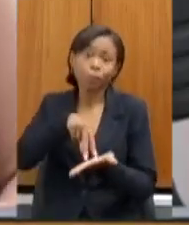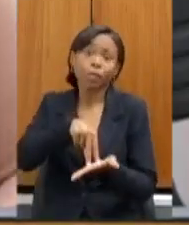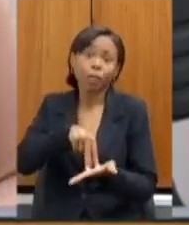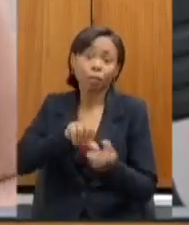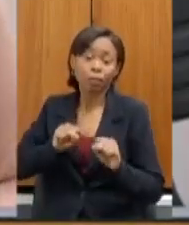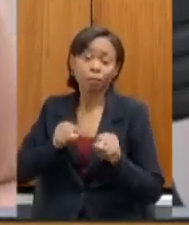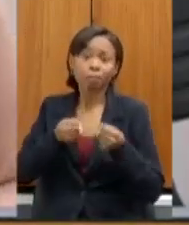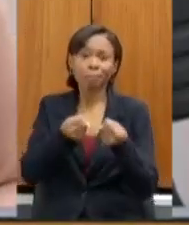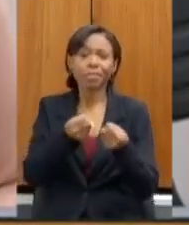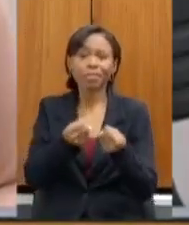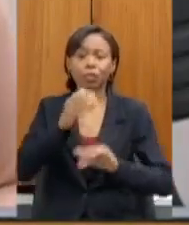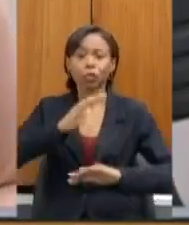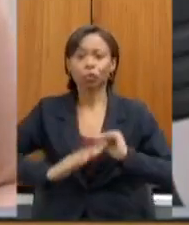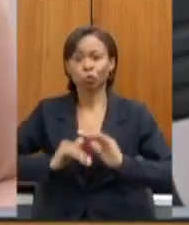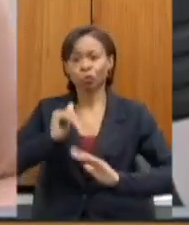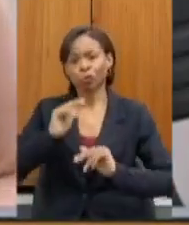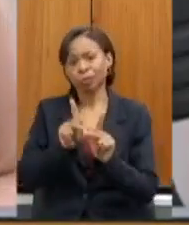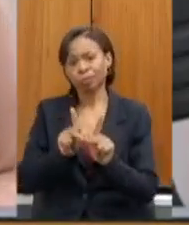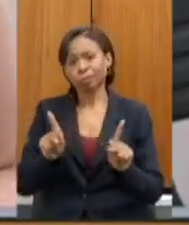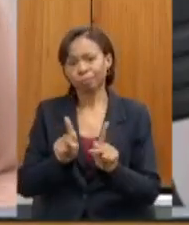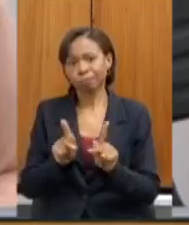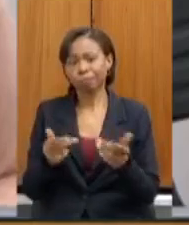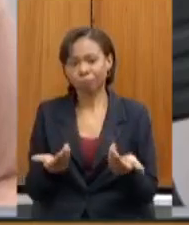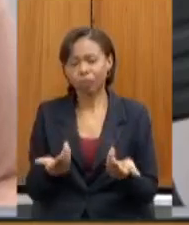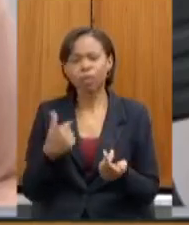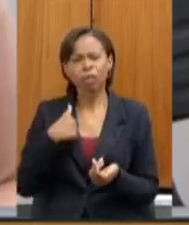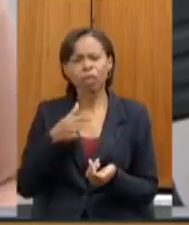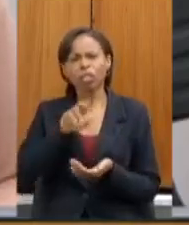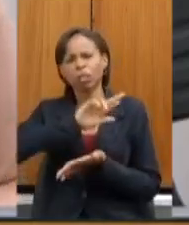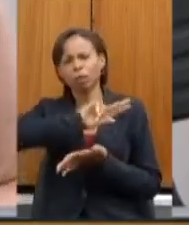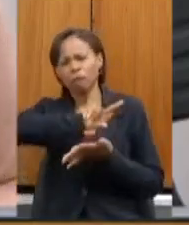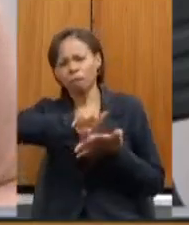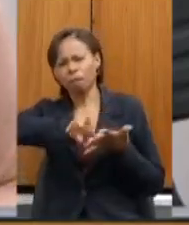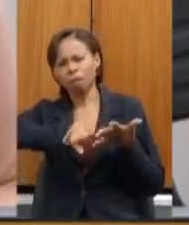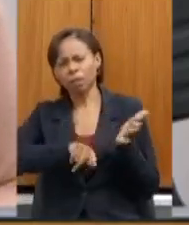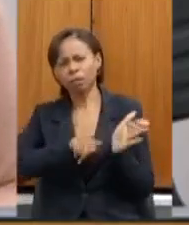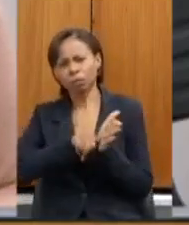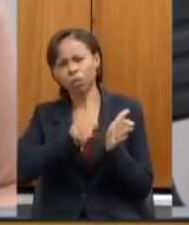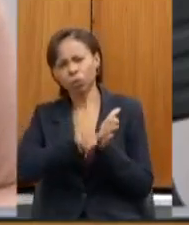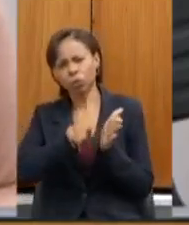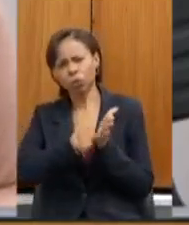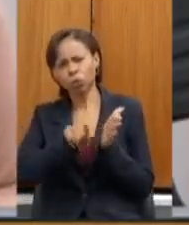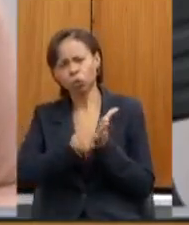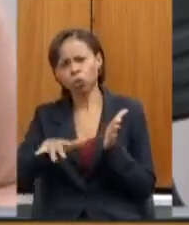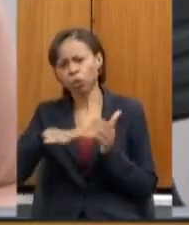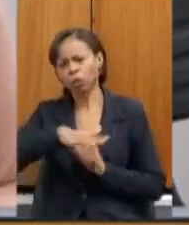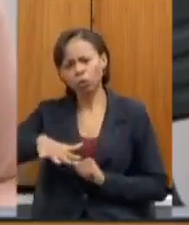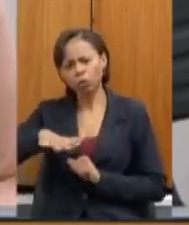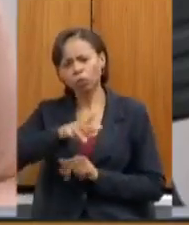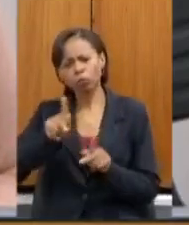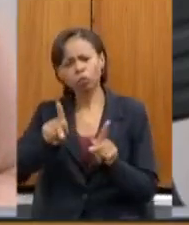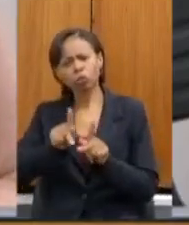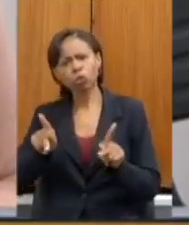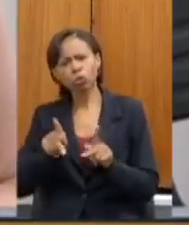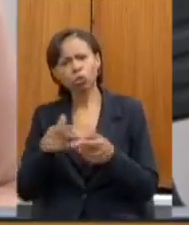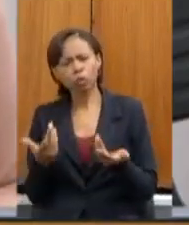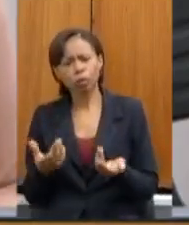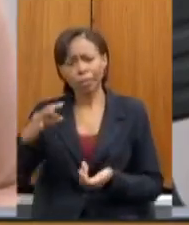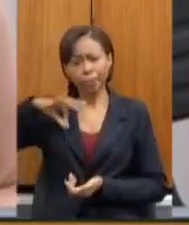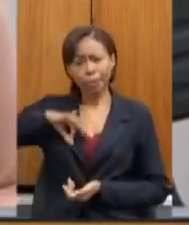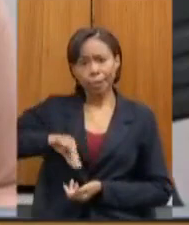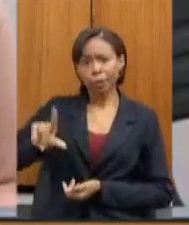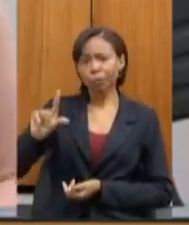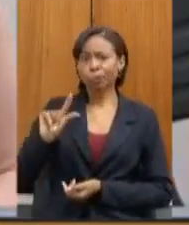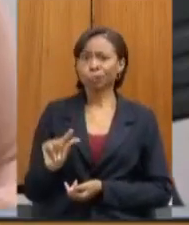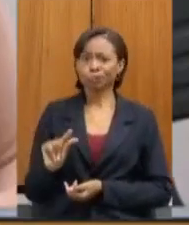defesa dos seus profissionais eu fiz eu várias perguntas sobre os profissionais da educação os baixos salários